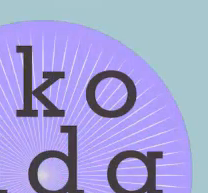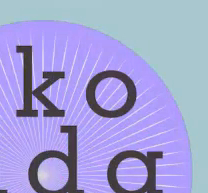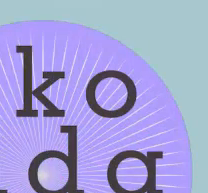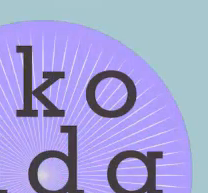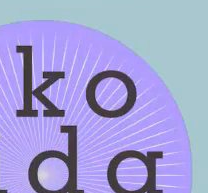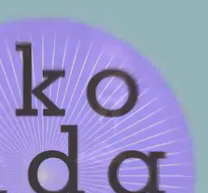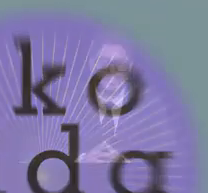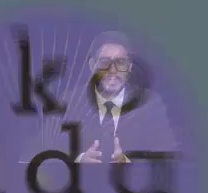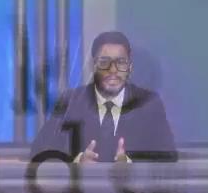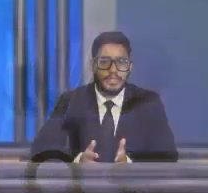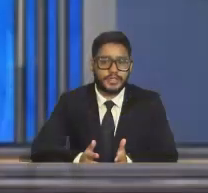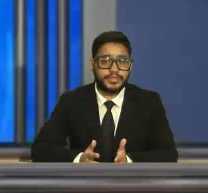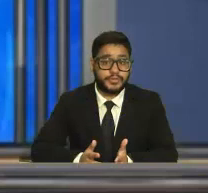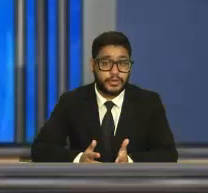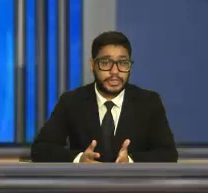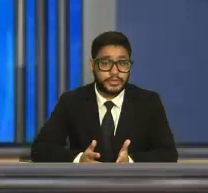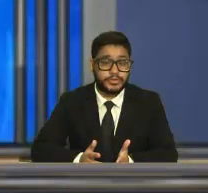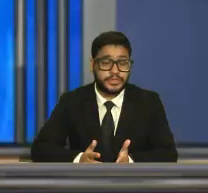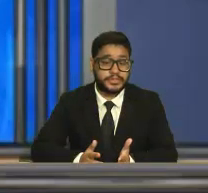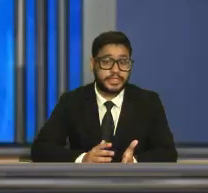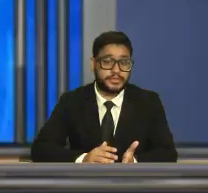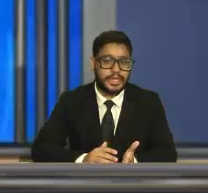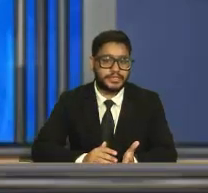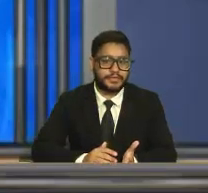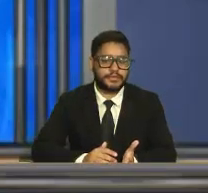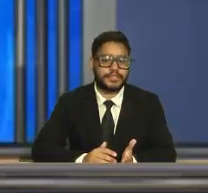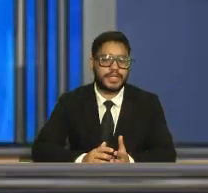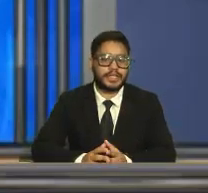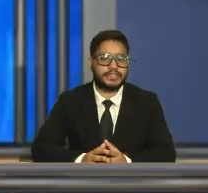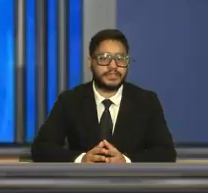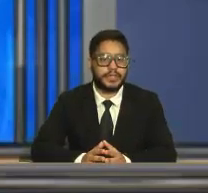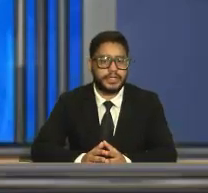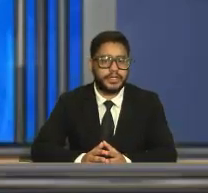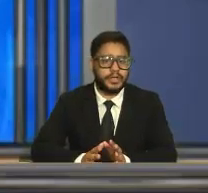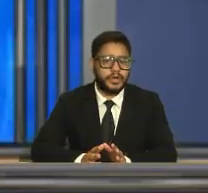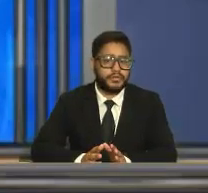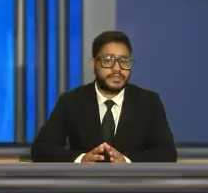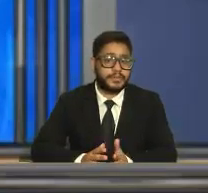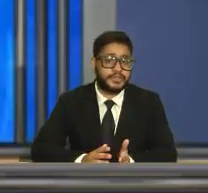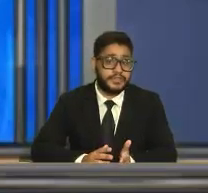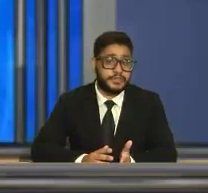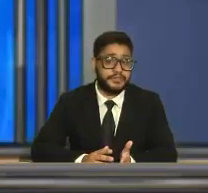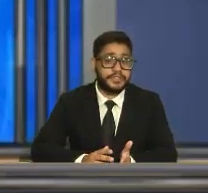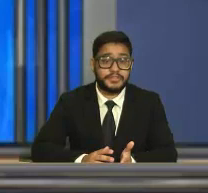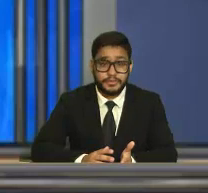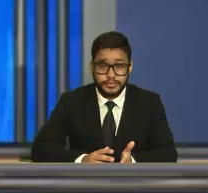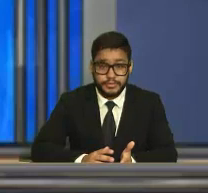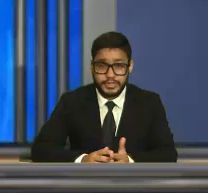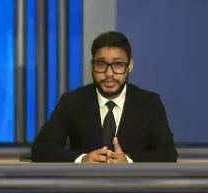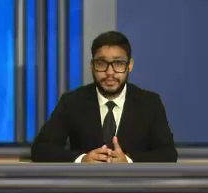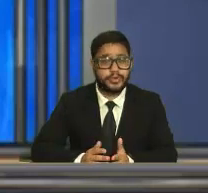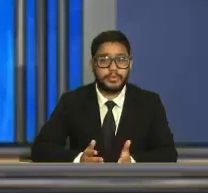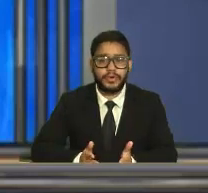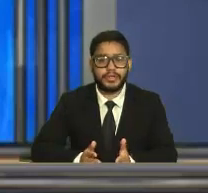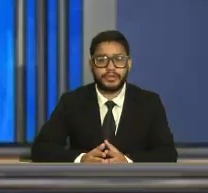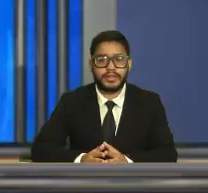com Estamos de volta com as notícias nacionais que foram destaque nesta semana. Um simples vídeo de 20 segundos,